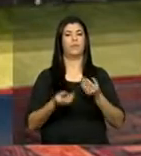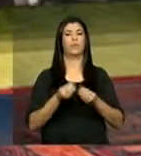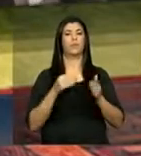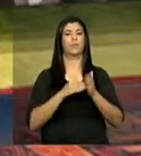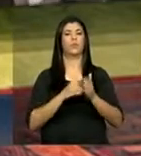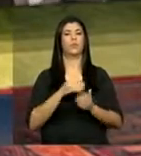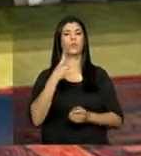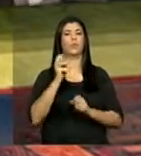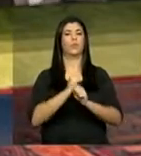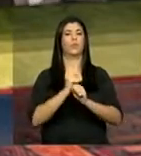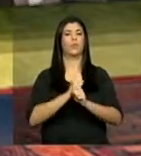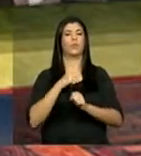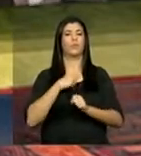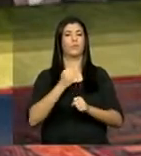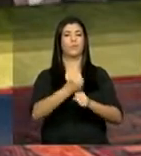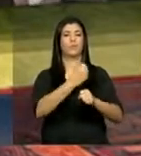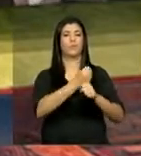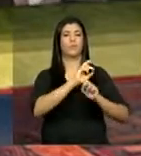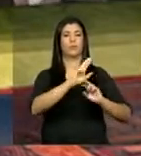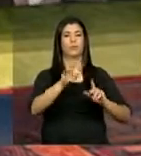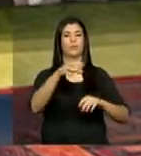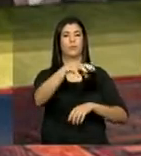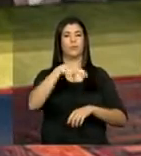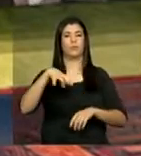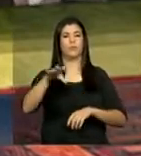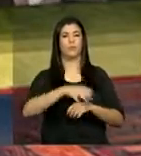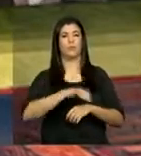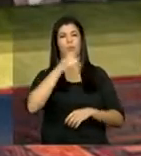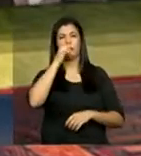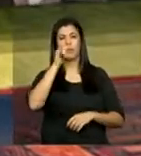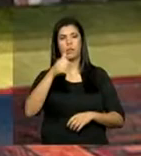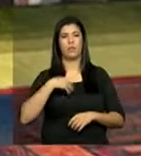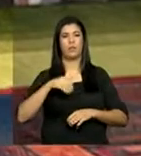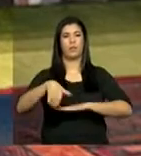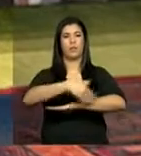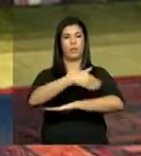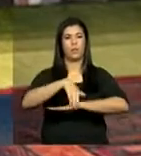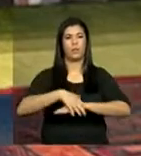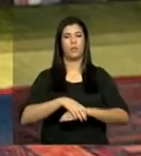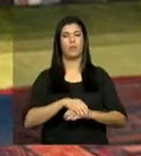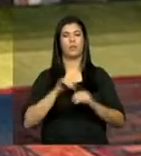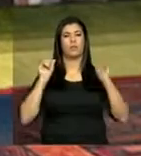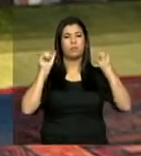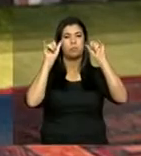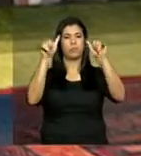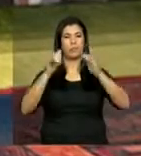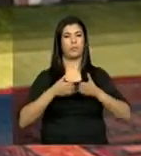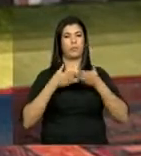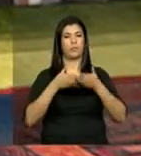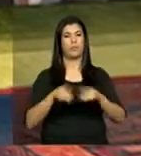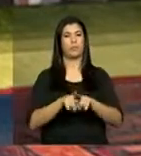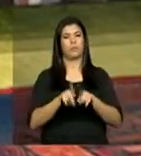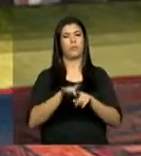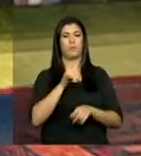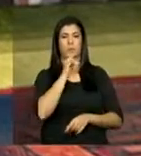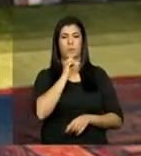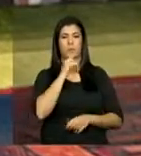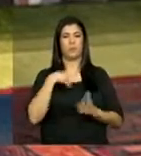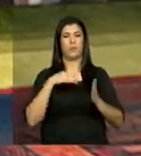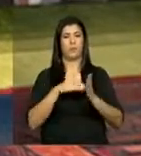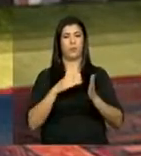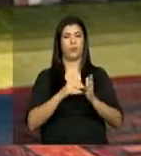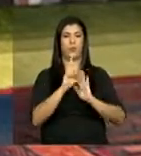quatro anos de obras em diversos setores, como setor energético, rodovias, portos e aeroportos, por exemplo. No último